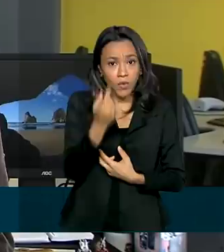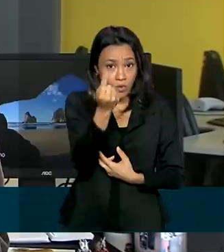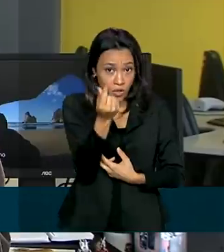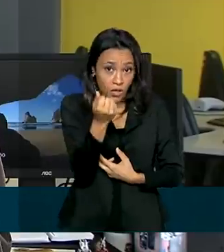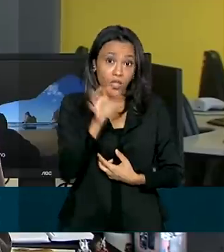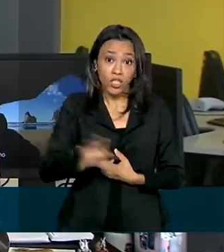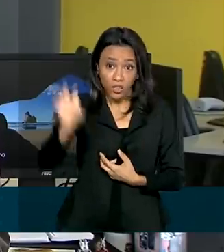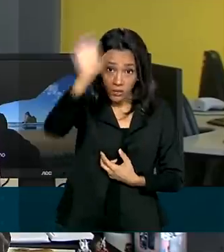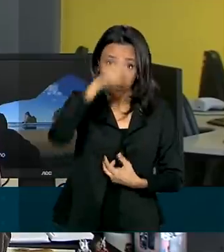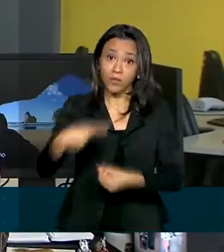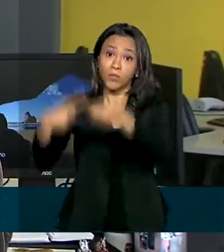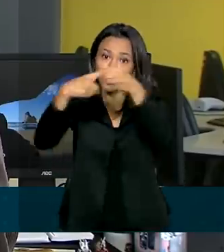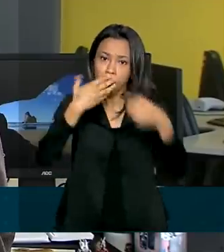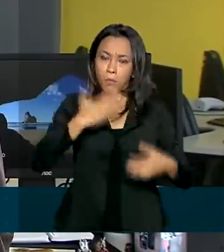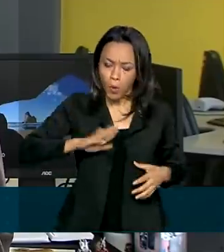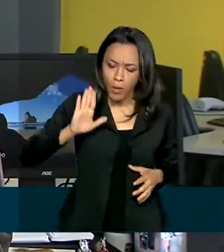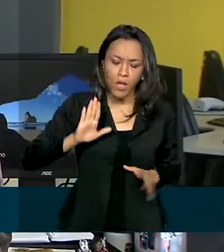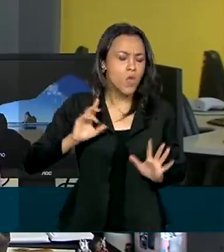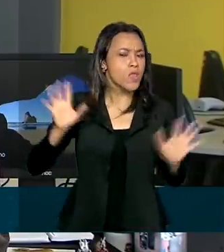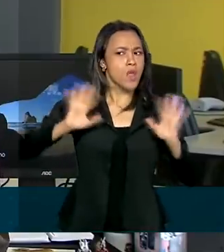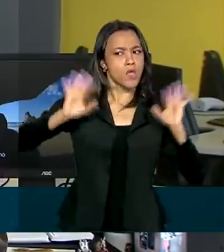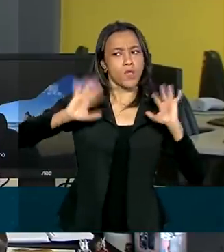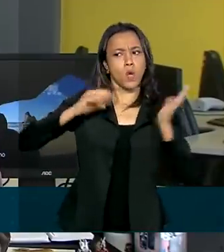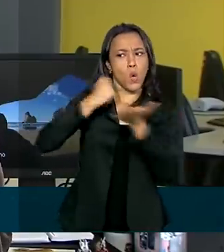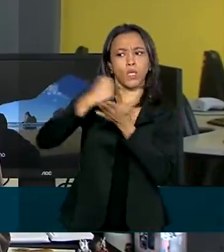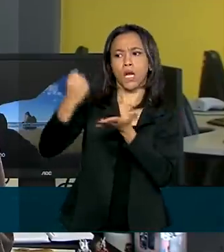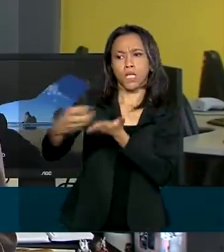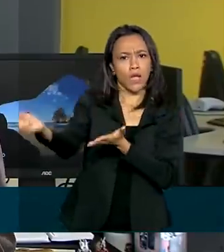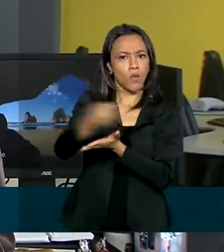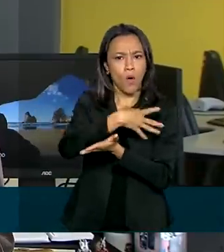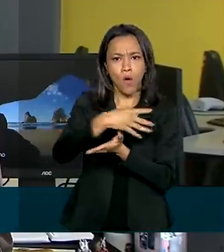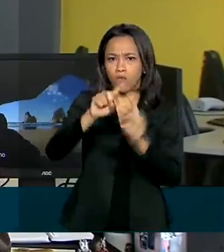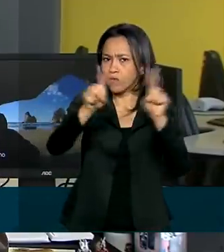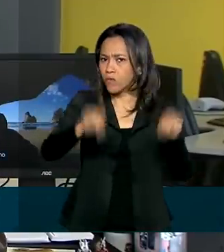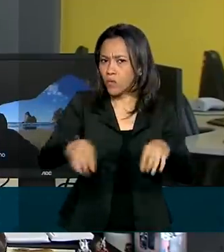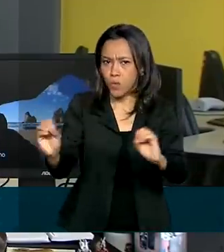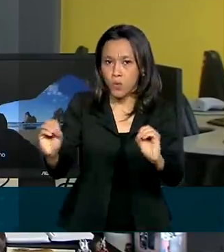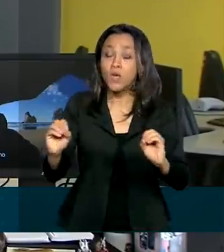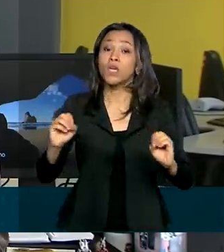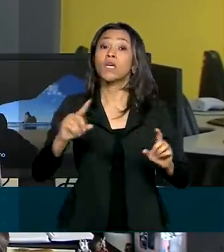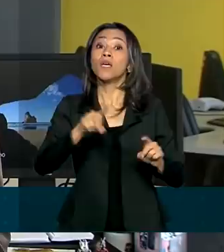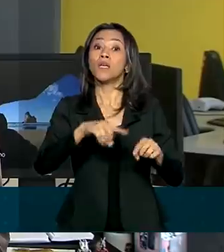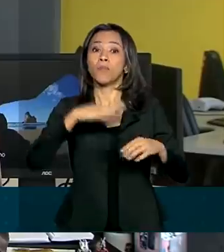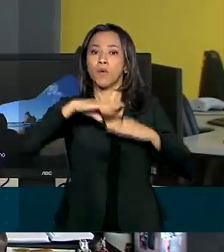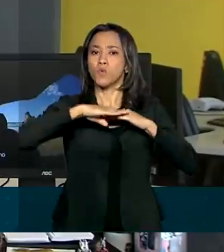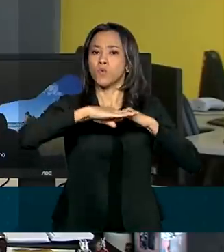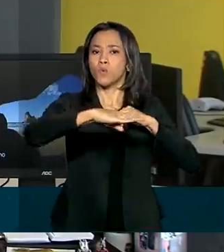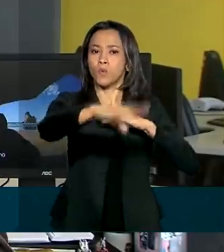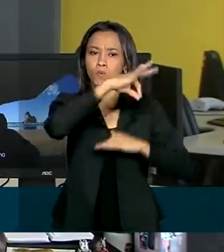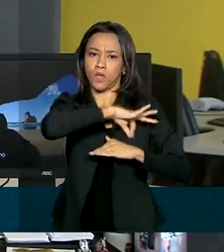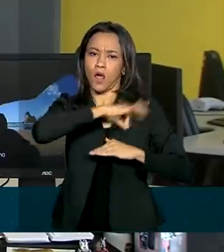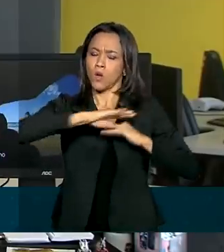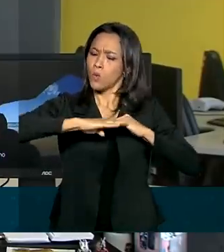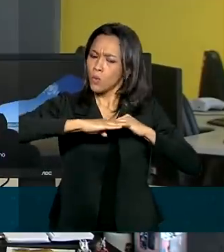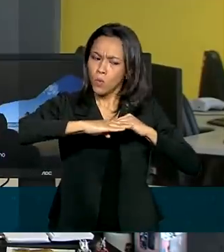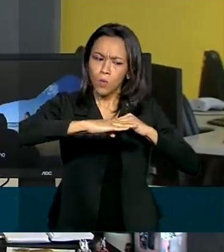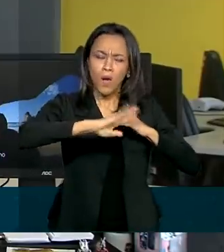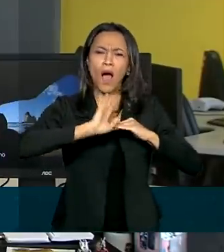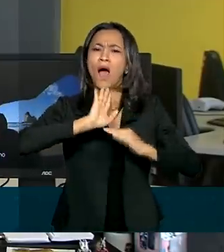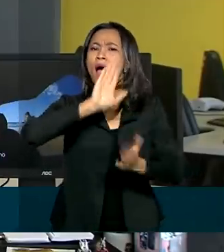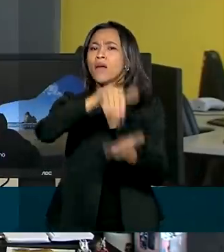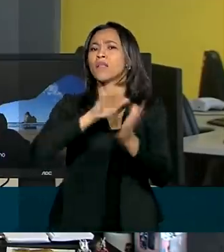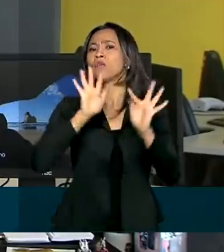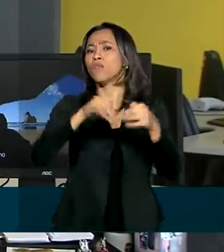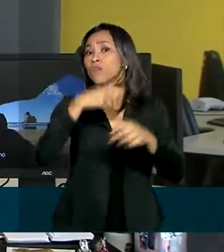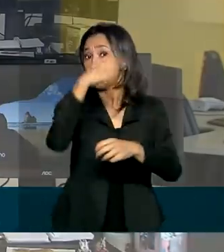municípios se comprometeram a não contratarem novos funcionários e congelaram os salários dos servidores públicos até o fim do ano que vem.